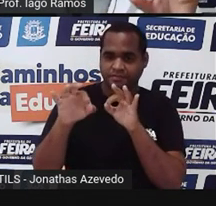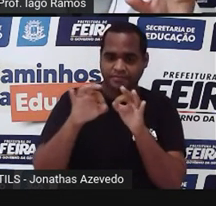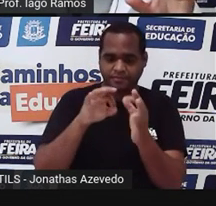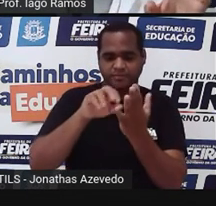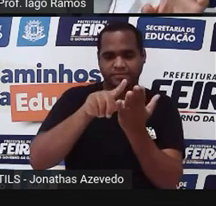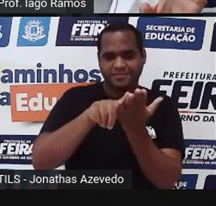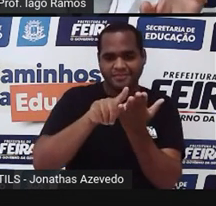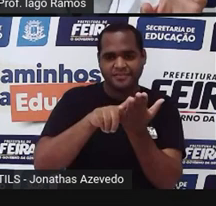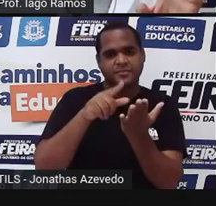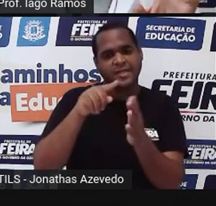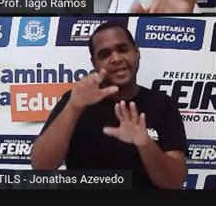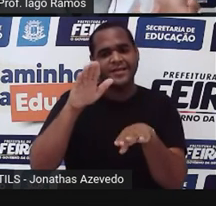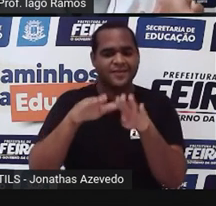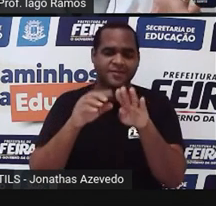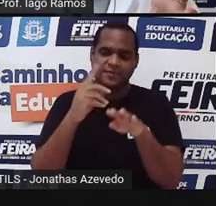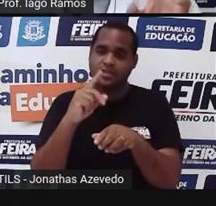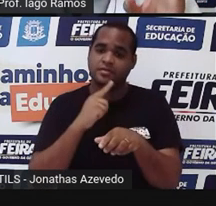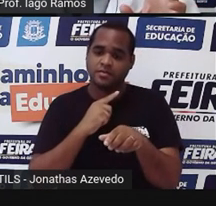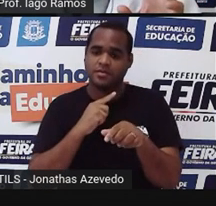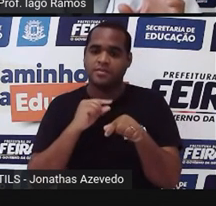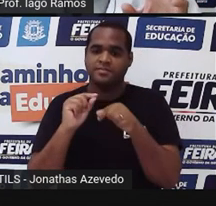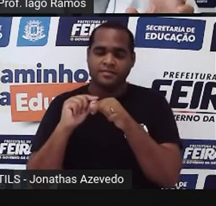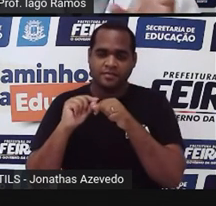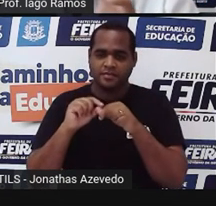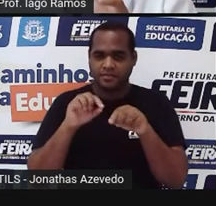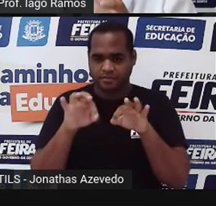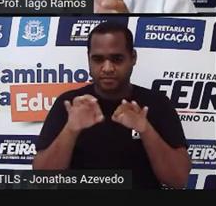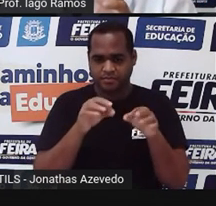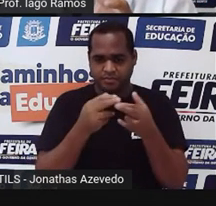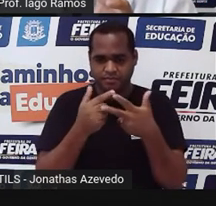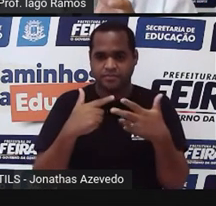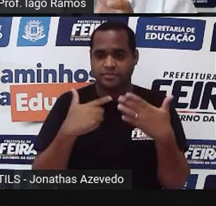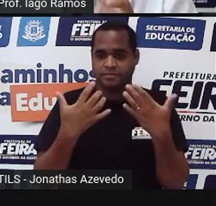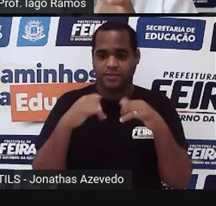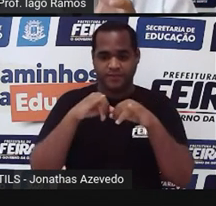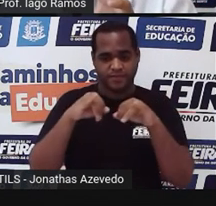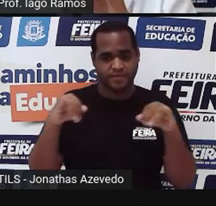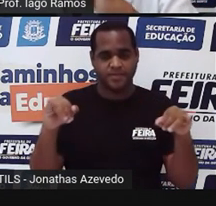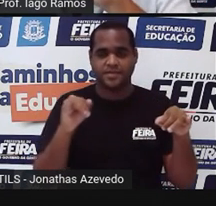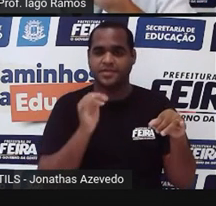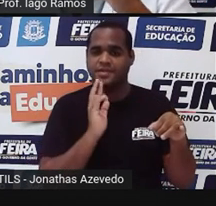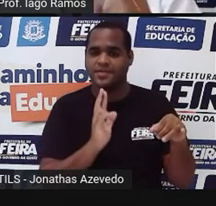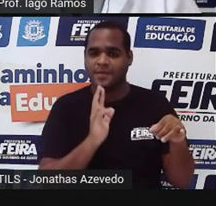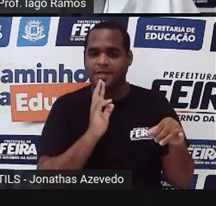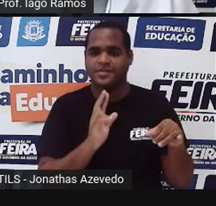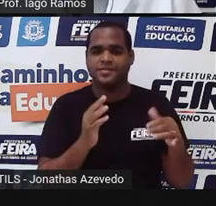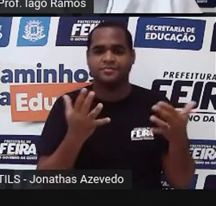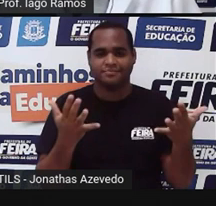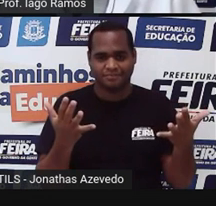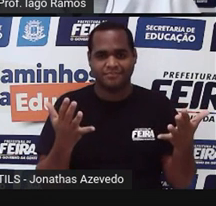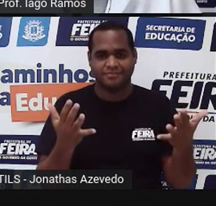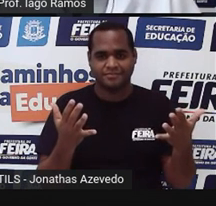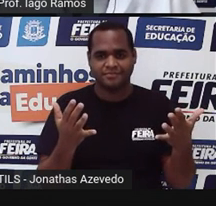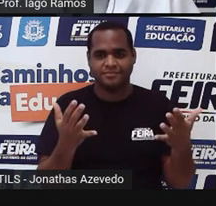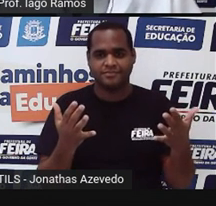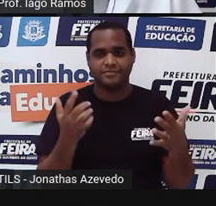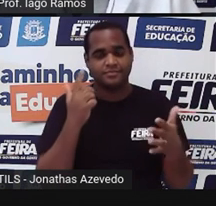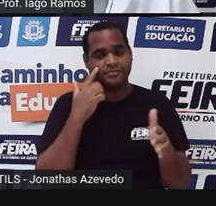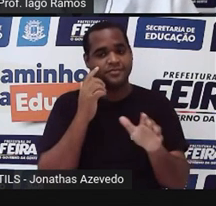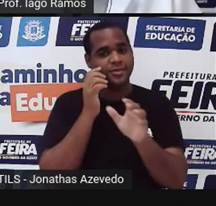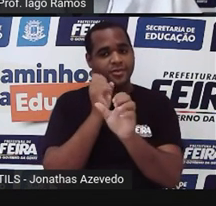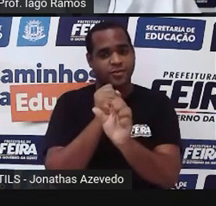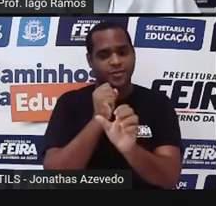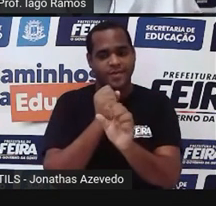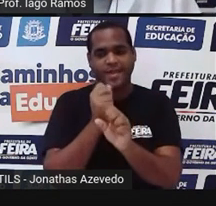talvez você ainda esteja fazendo, tá bom? Mas eu já vou divulgar a resposta. Olha só. Dá um número